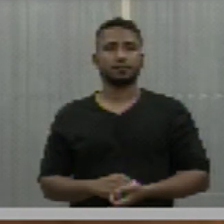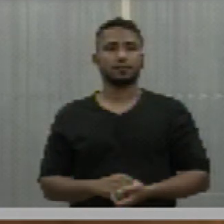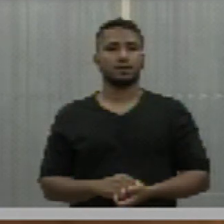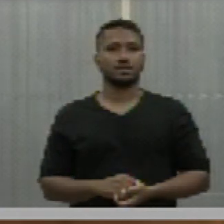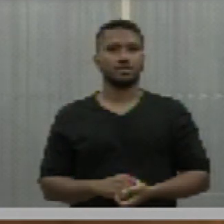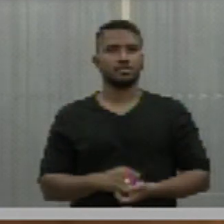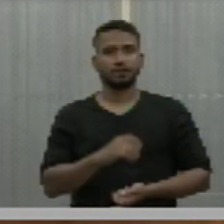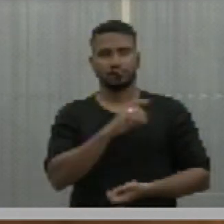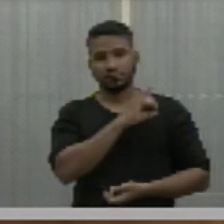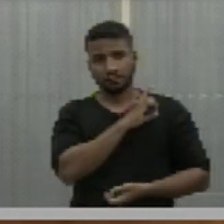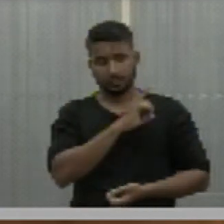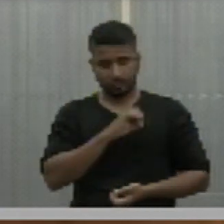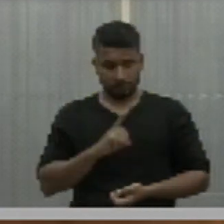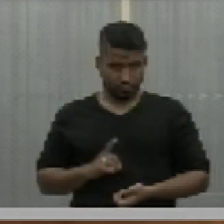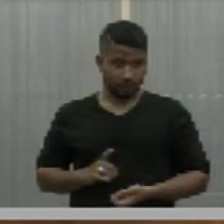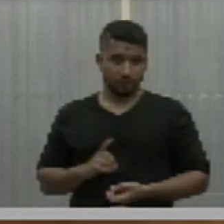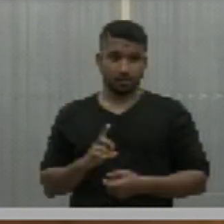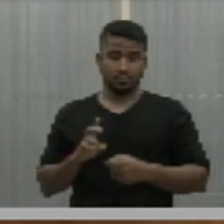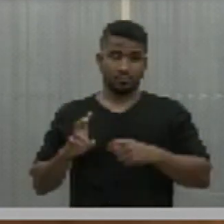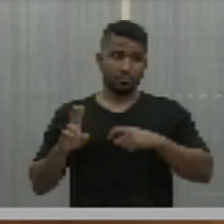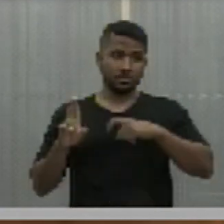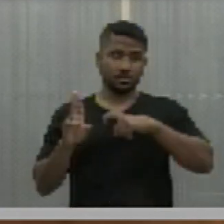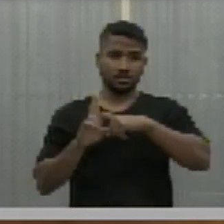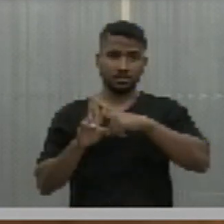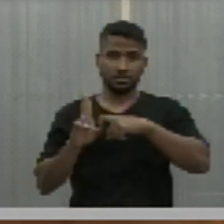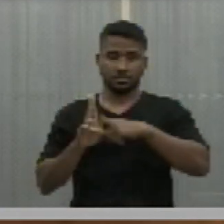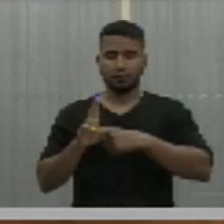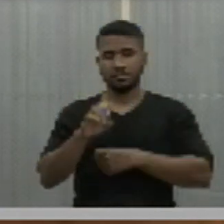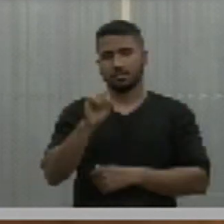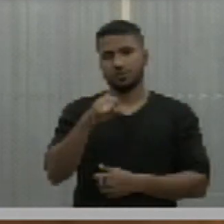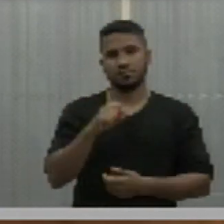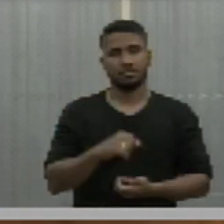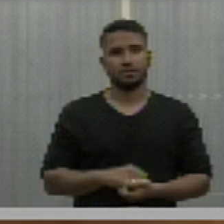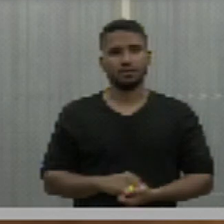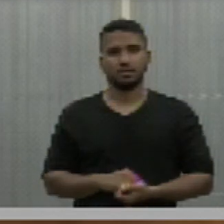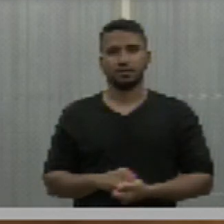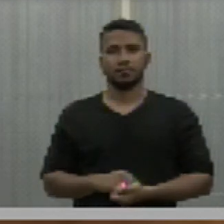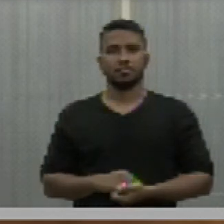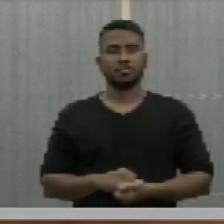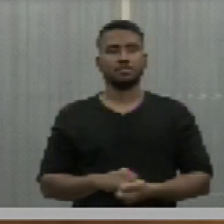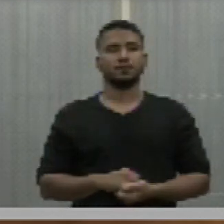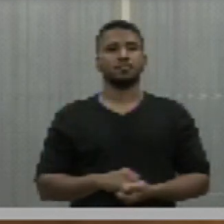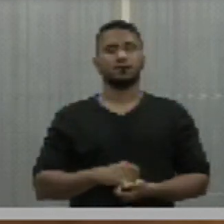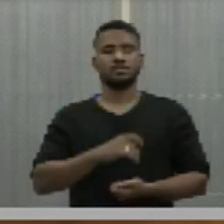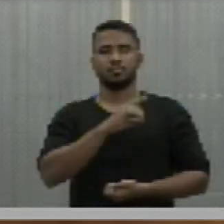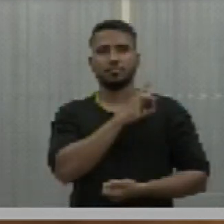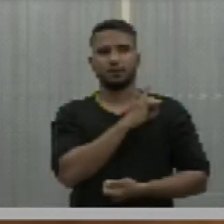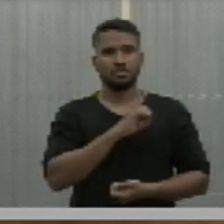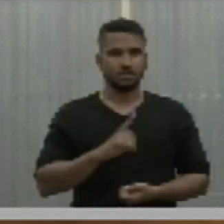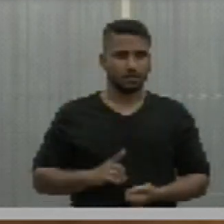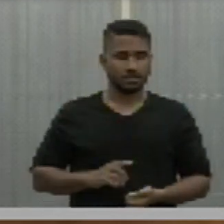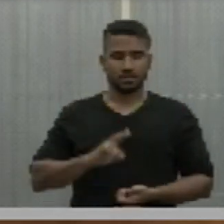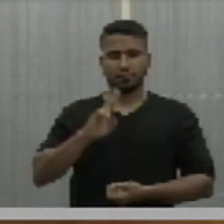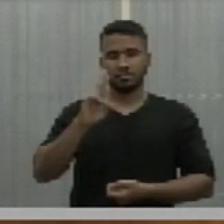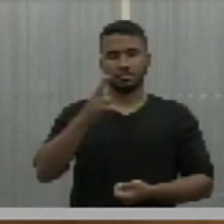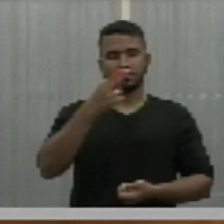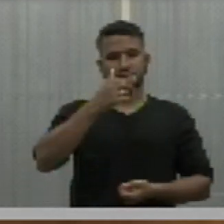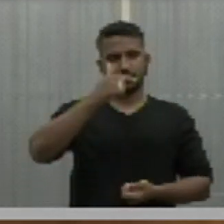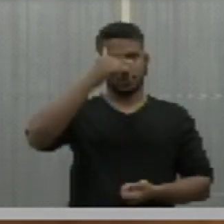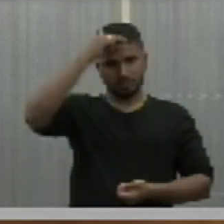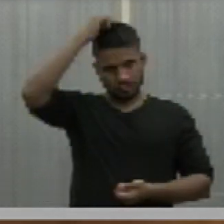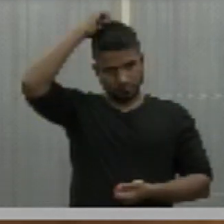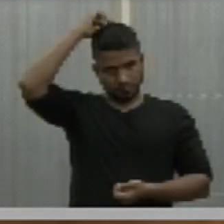Deputado doutor Hélio, como vota? Sim. Deputado Hélio Isaías, como